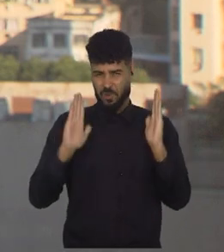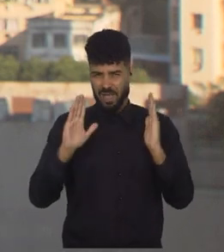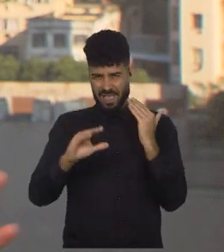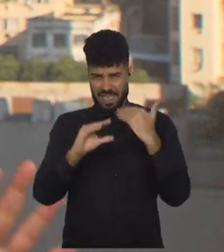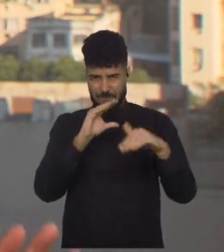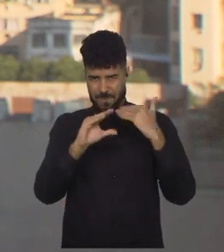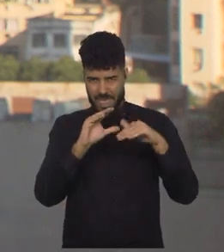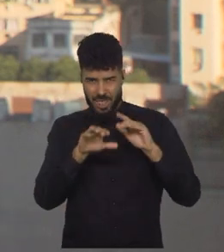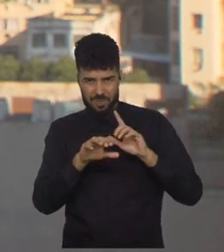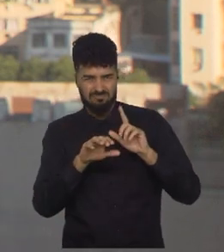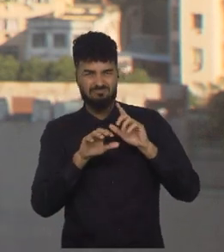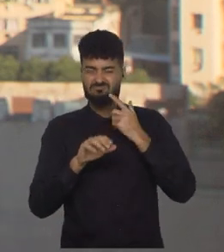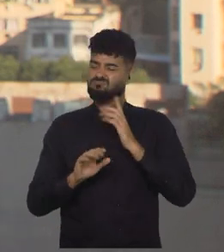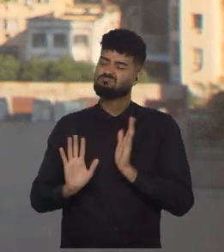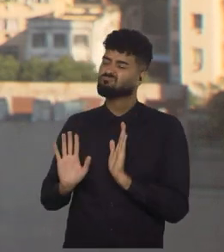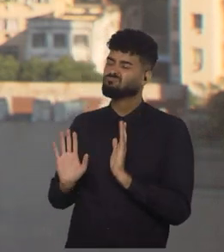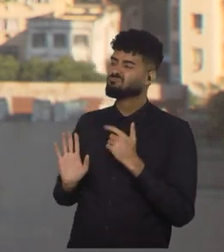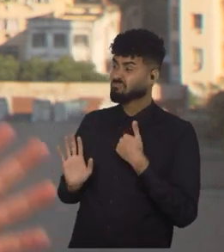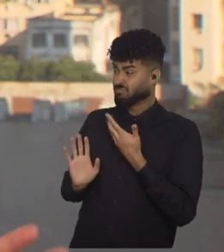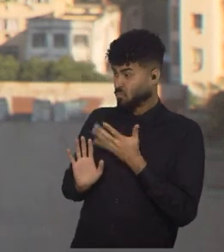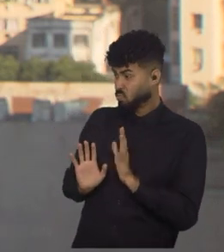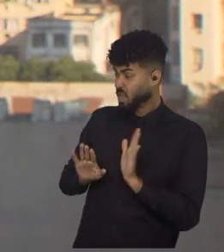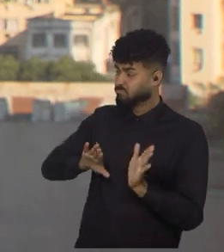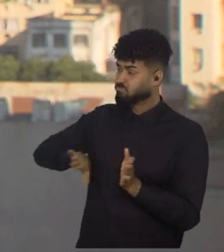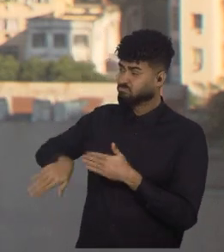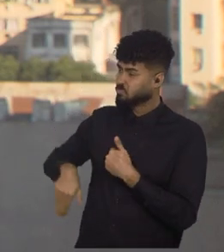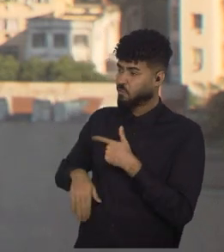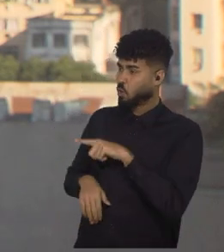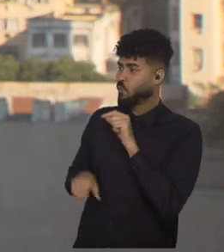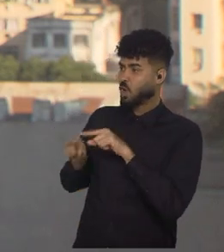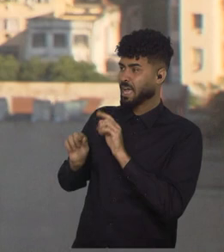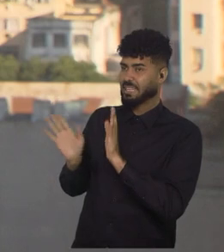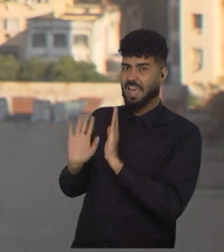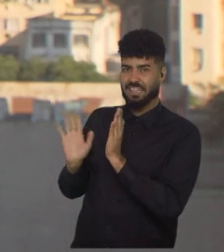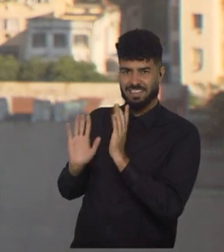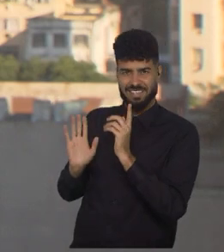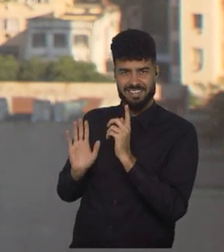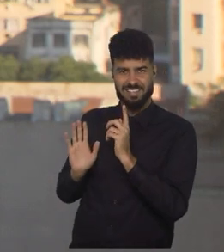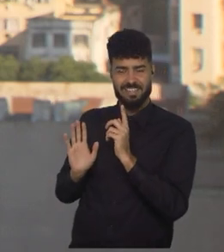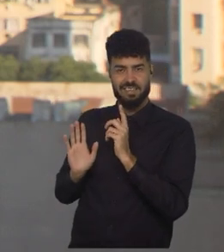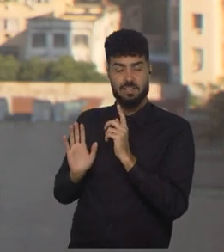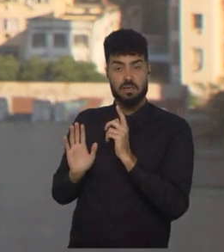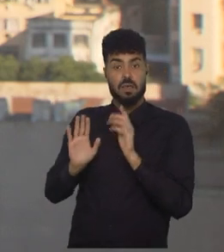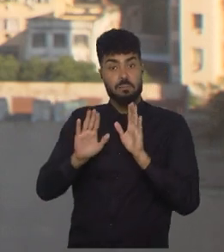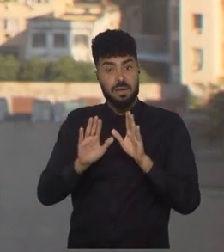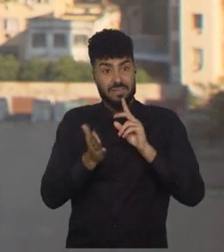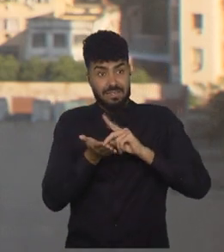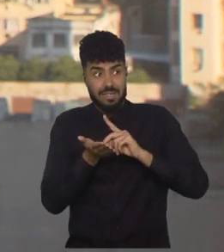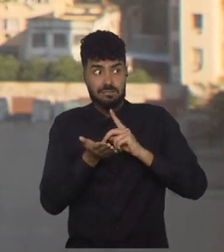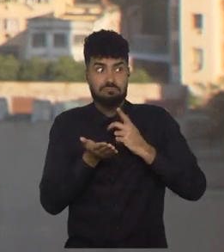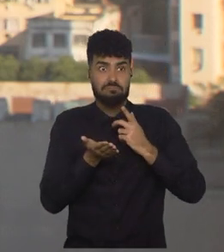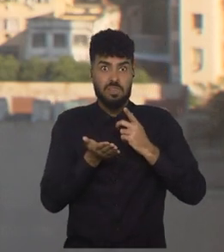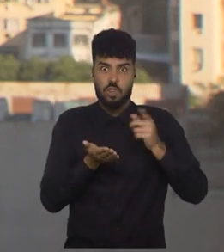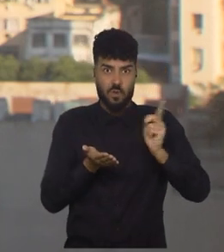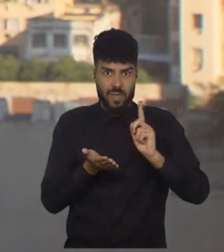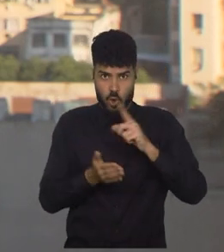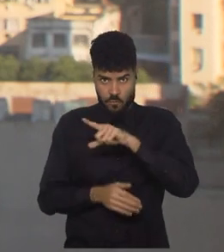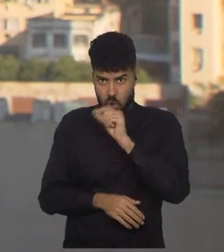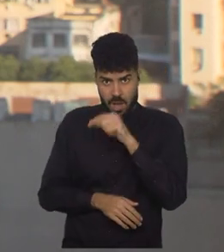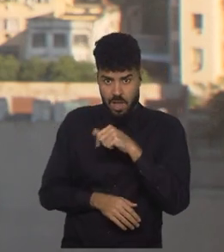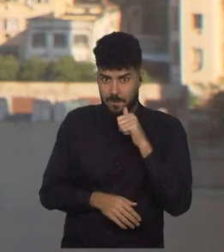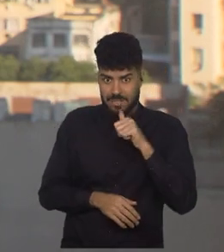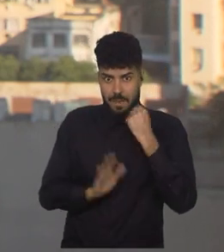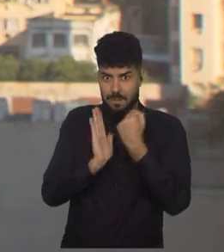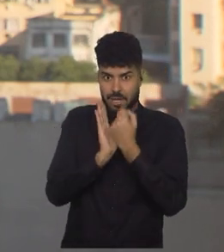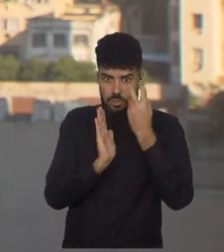não vou dar o trabalho para vocês de recusar, então, sim, não vou convocar nenhuma de vocês. Só que não dá para não convocar jogadoras